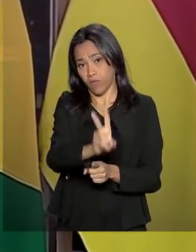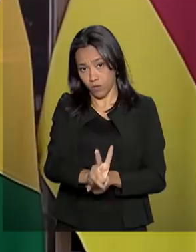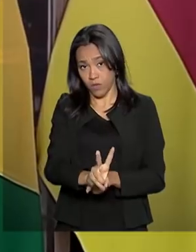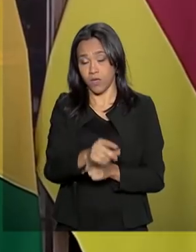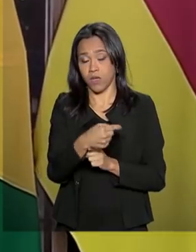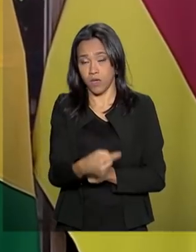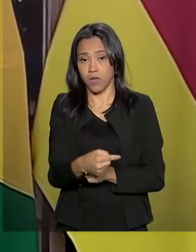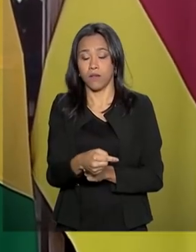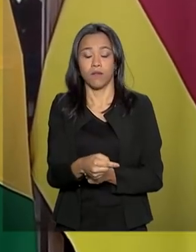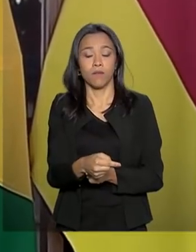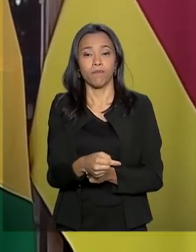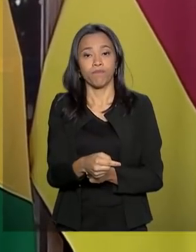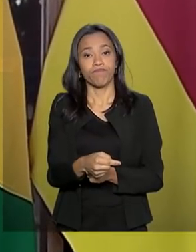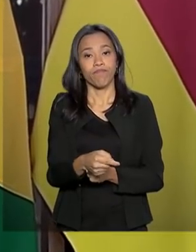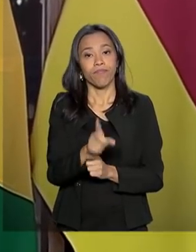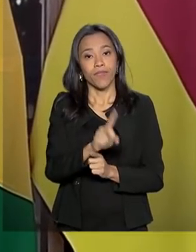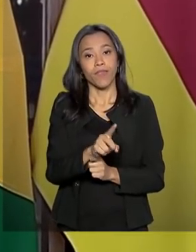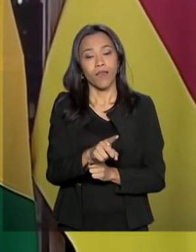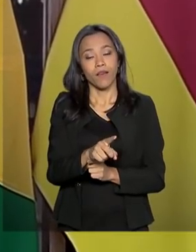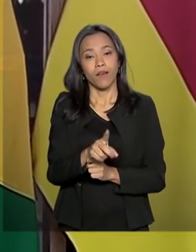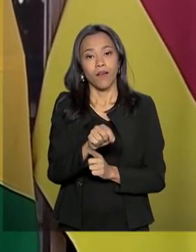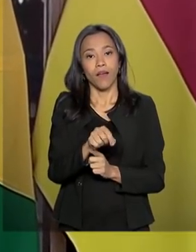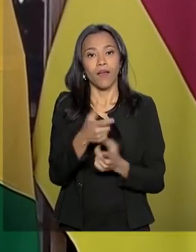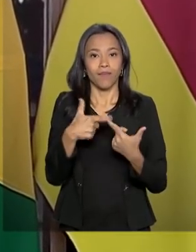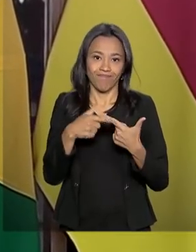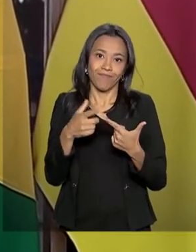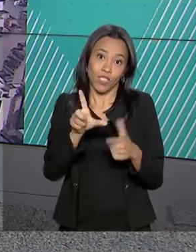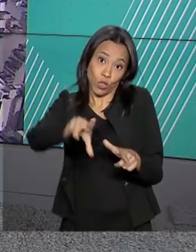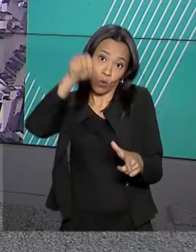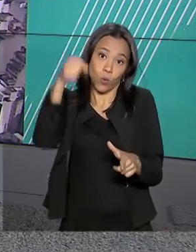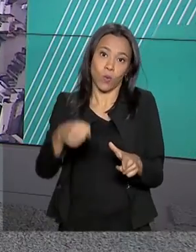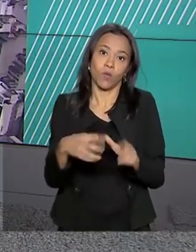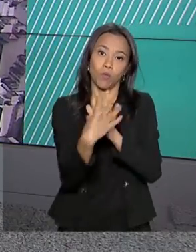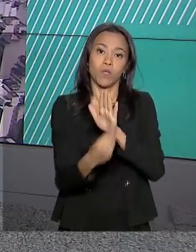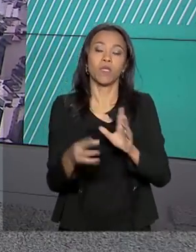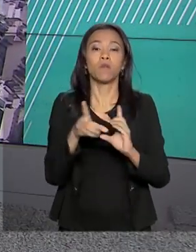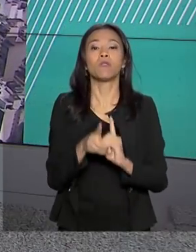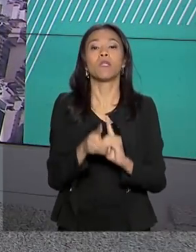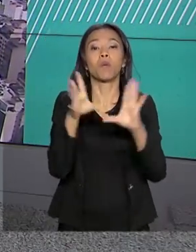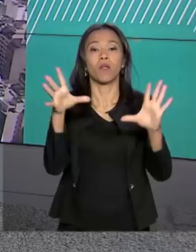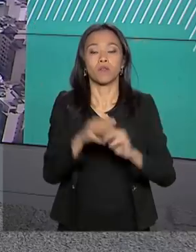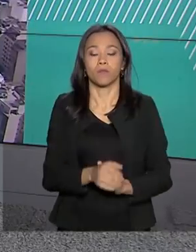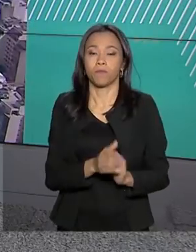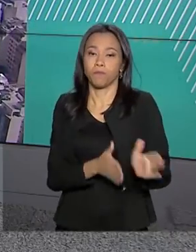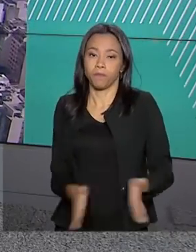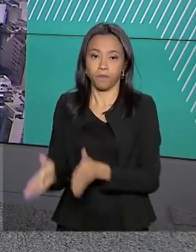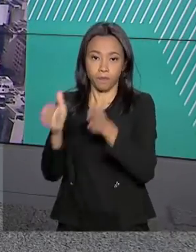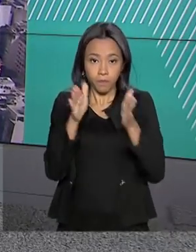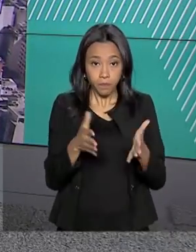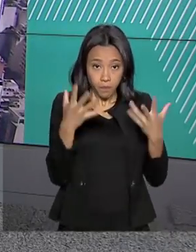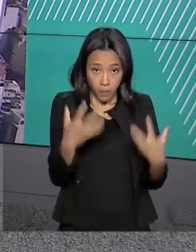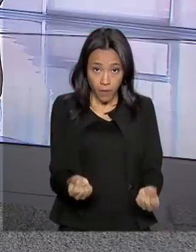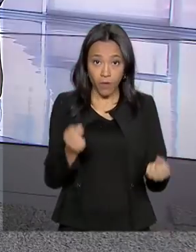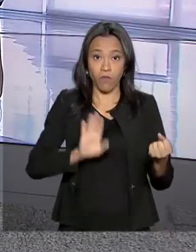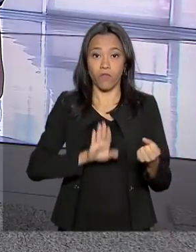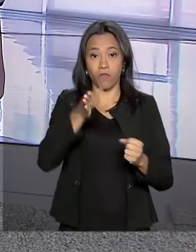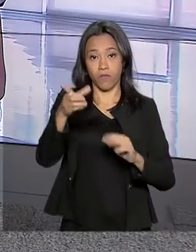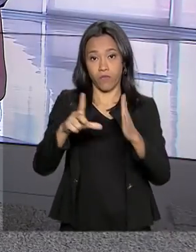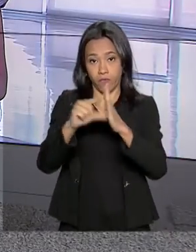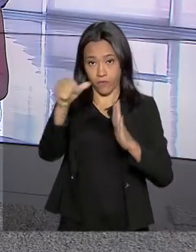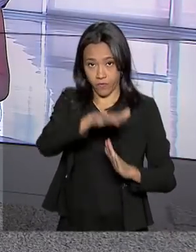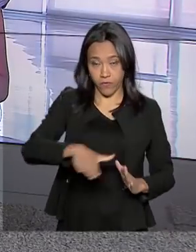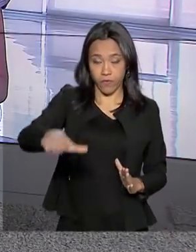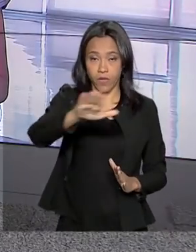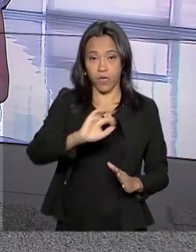esse chamado pela democracia. E nós vamos agora ao Palácio do Planalto. O